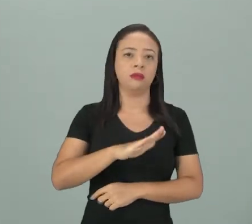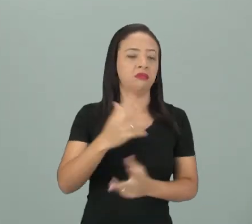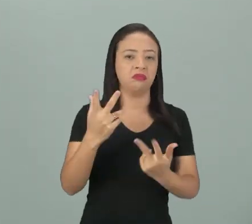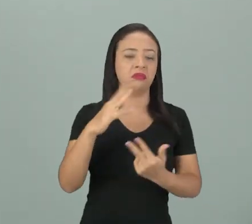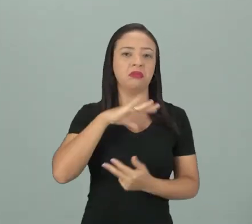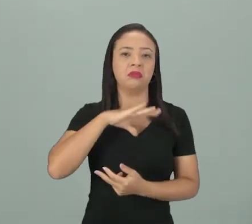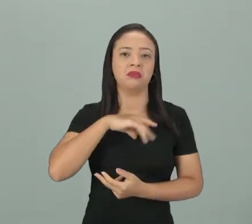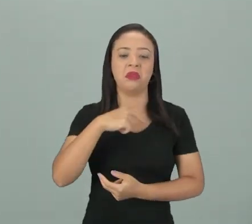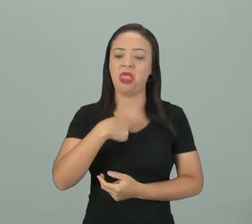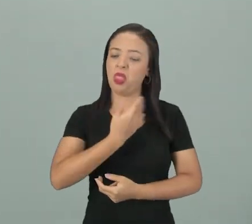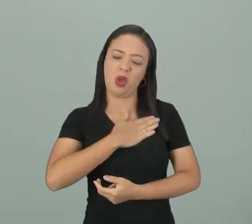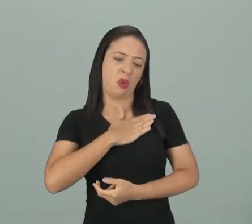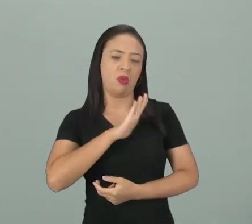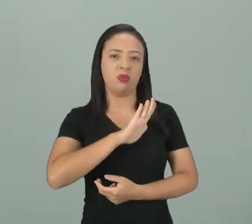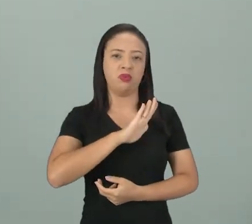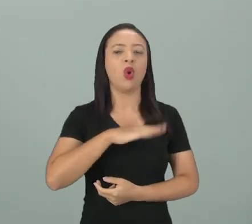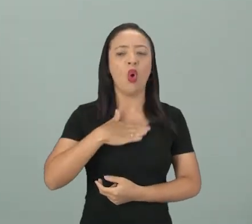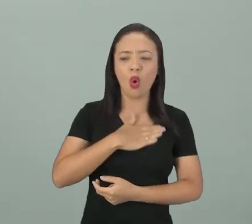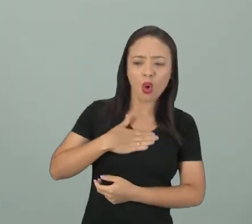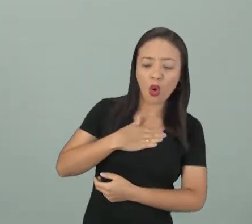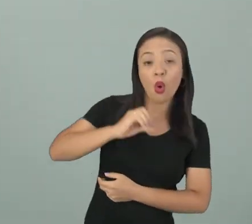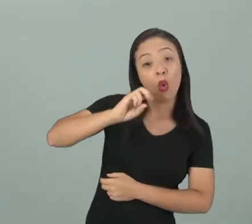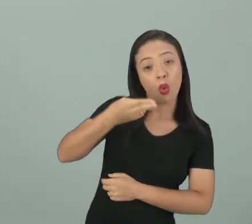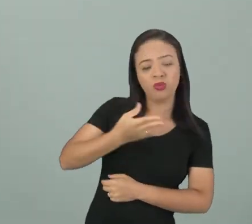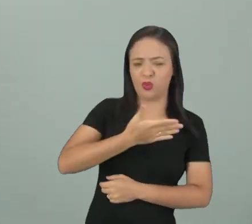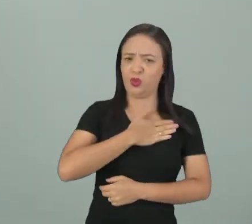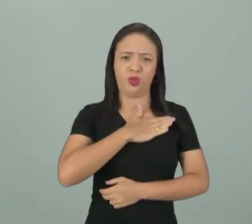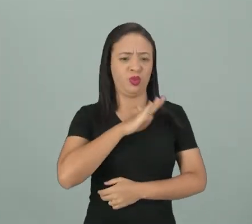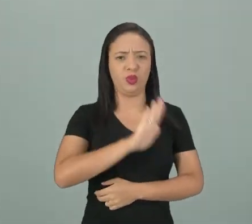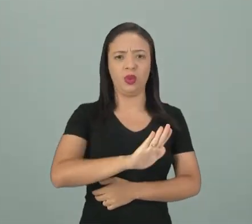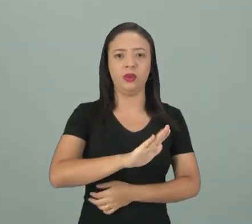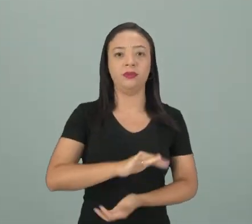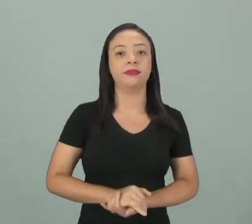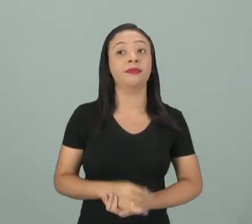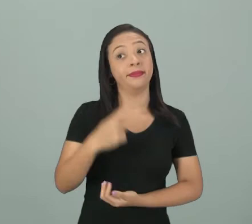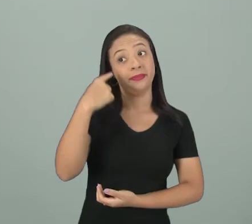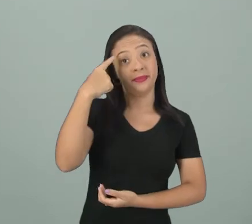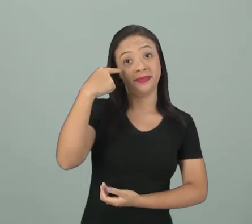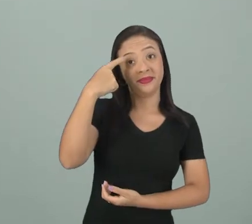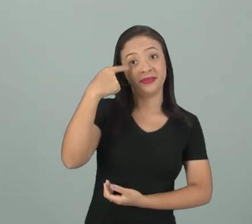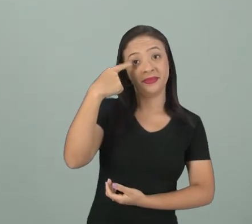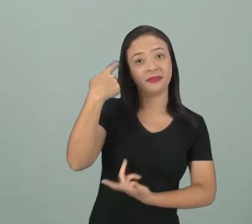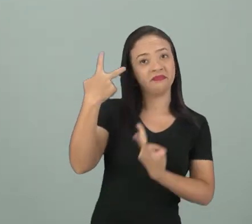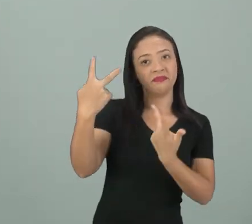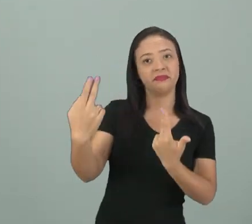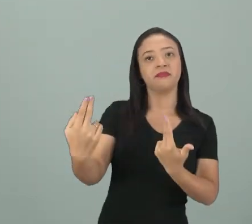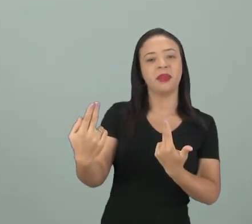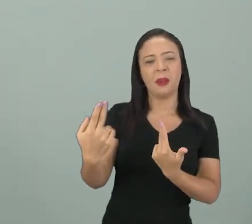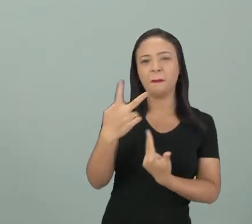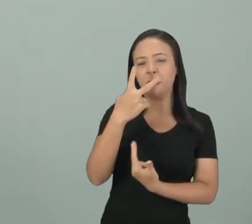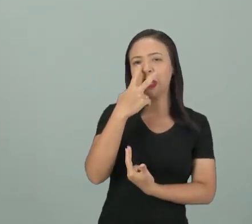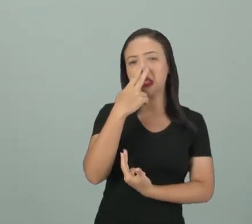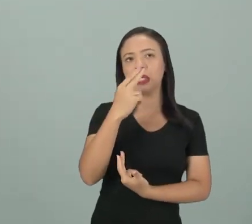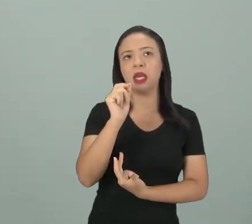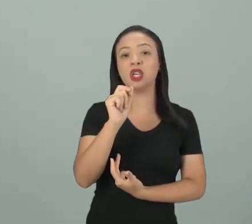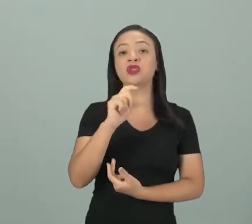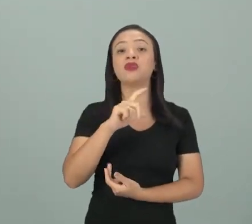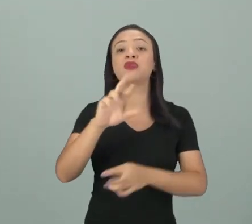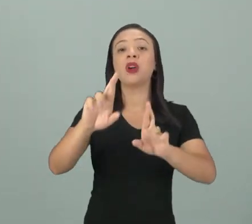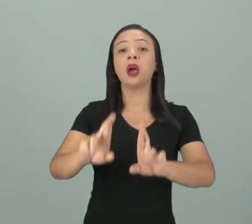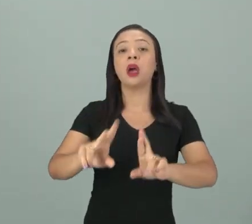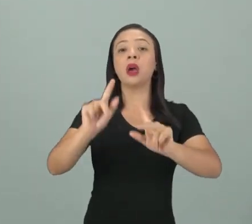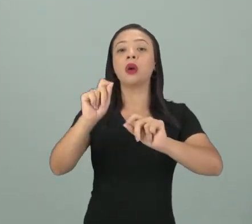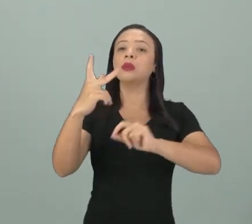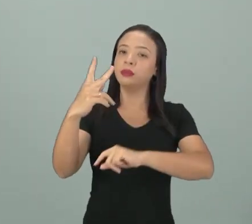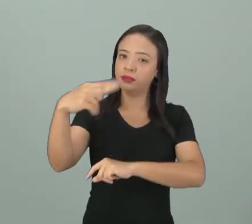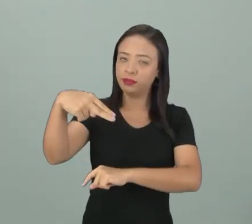digo, eu não gosto. Ou eu gosto, ou eu não gosto. No espanhol, quase que a mesma coisa, né? Só vem a diferença ali do